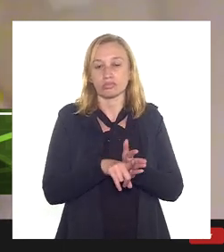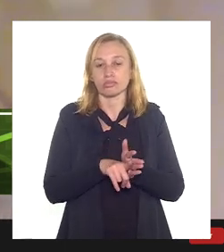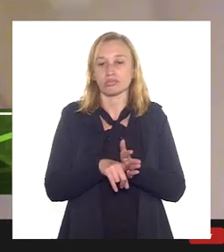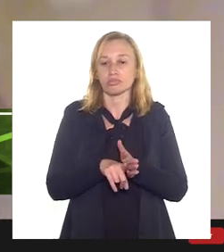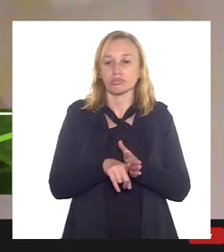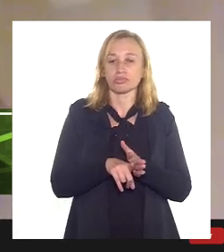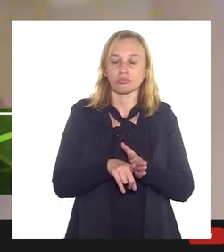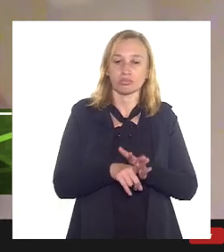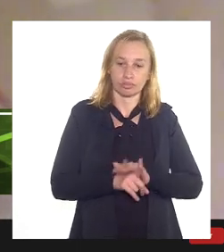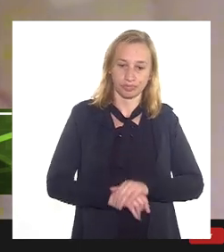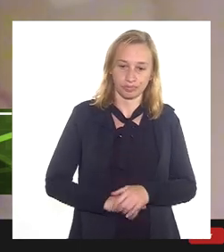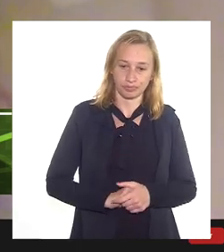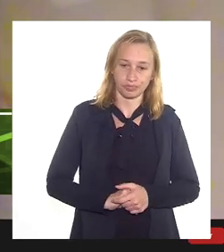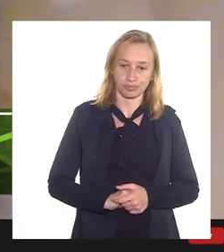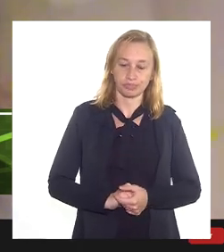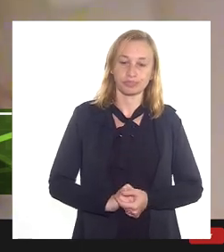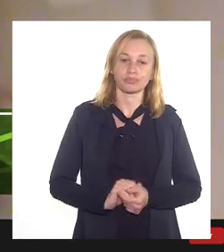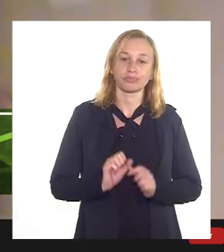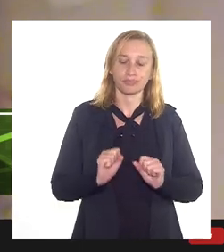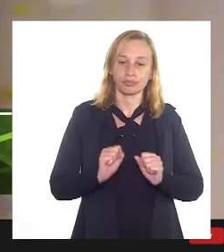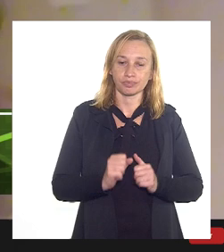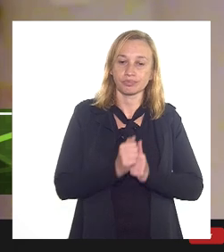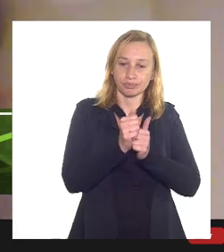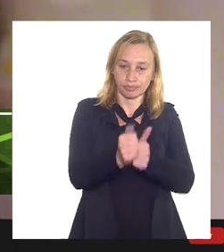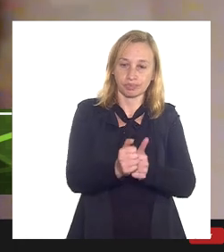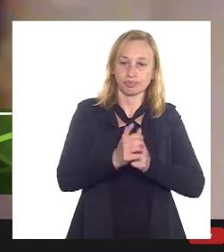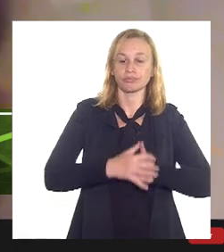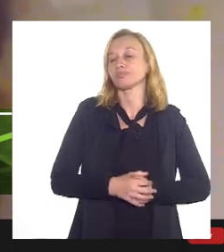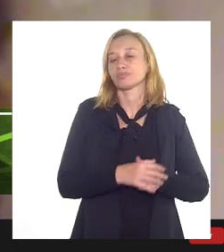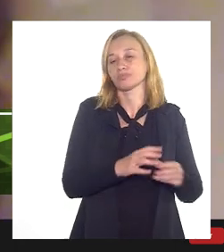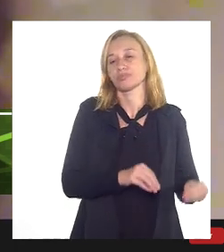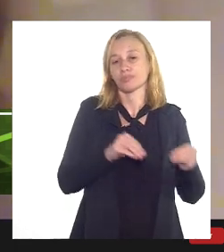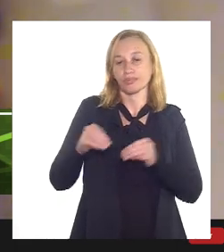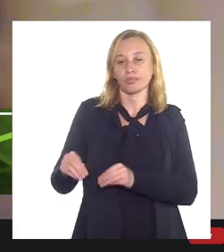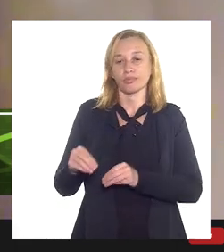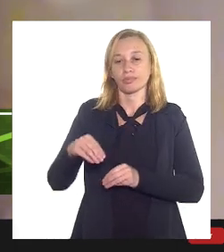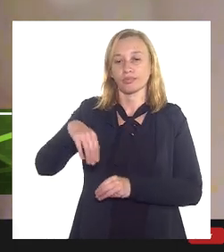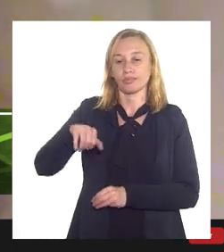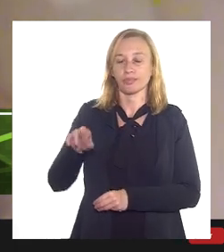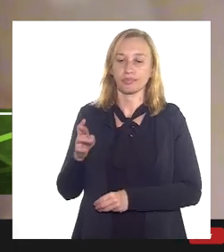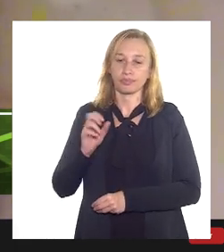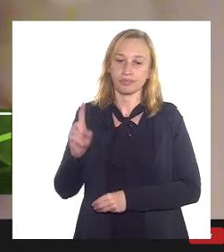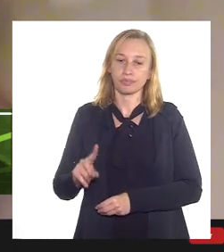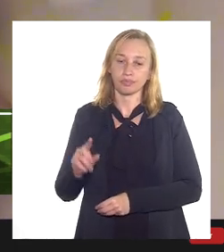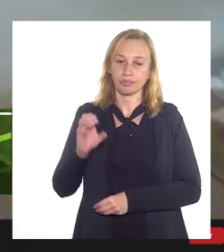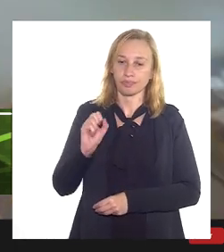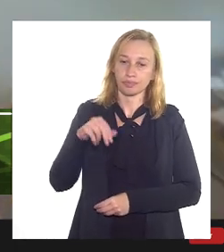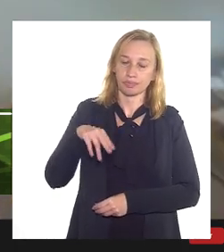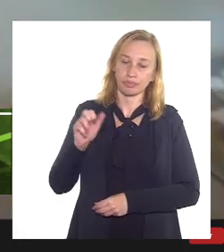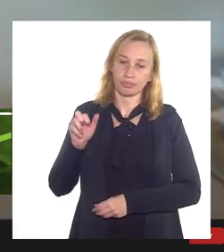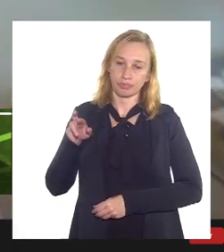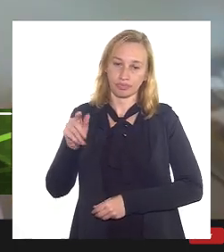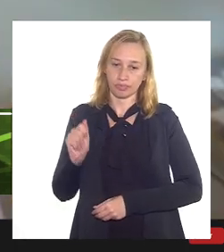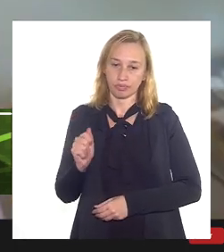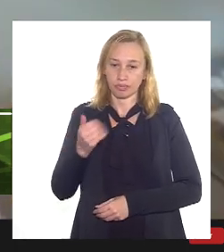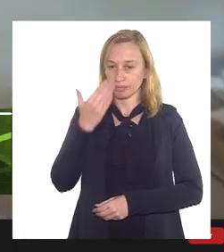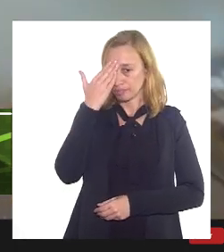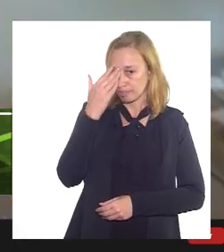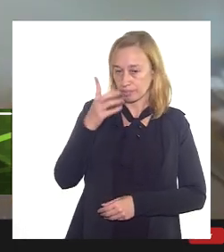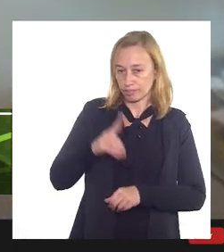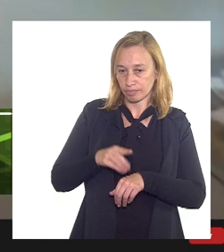que possa ser acompanhada essa transição da matriz energética. Obrigado, doutora Karine.